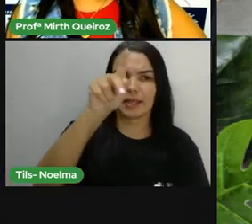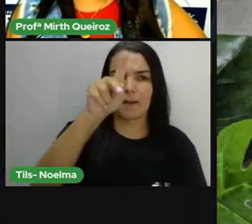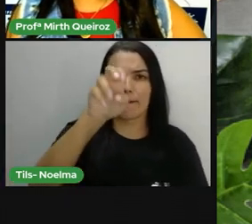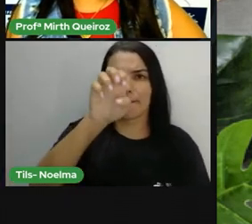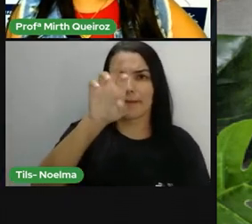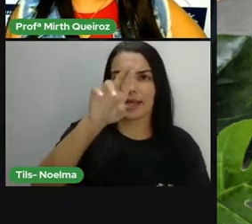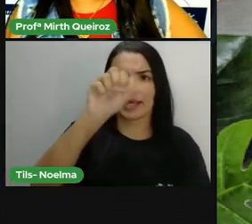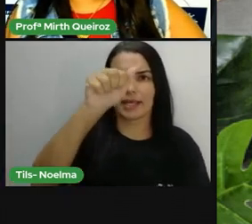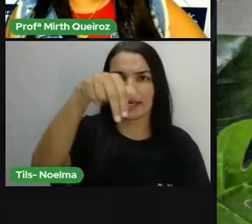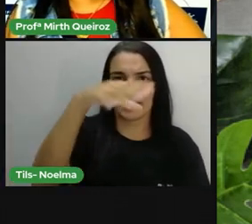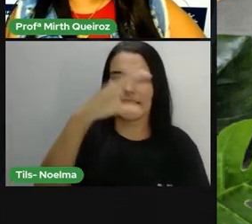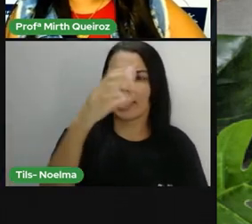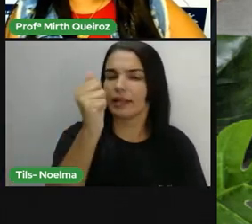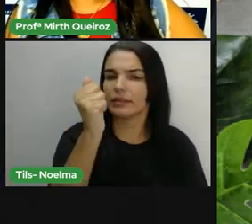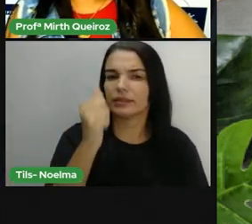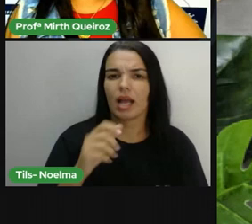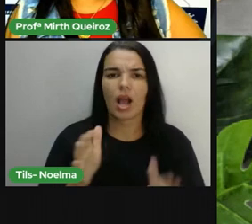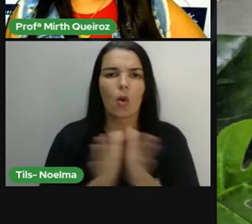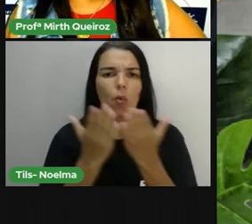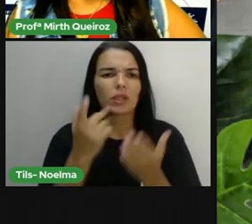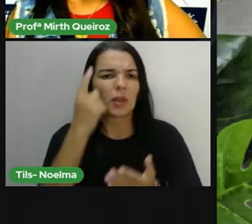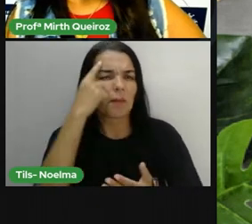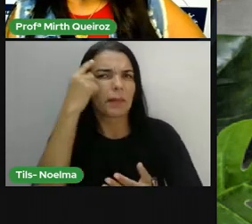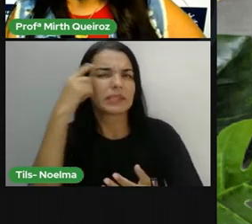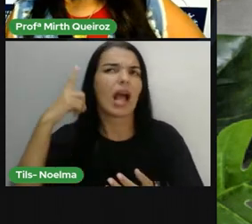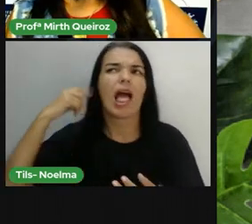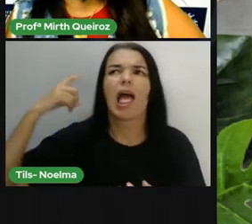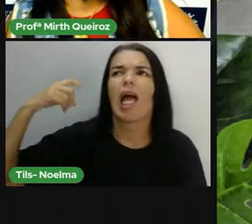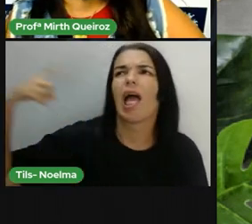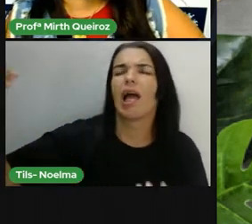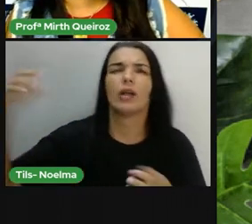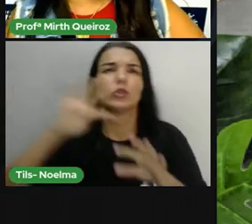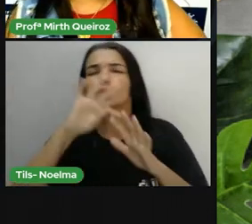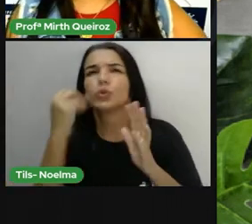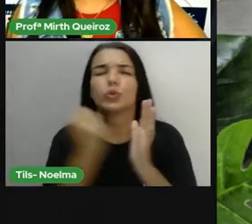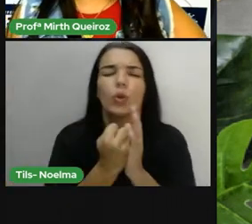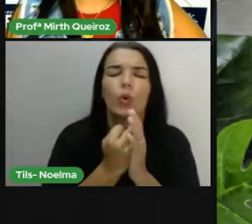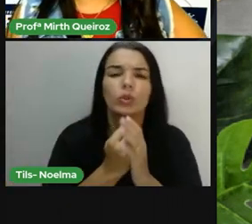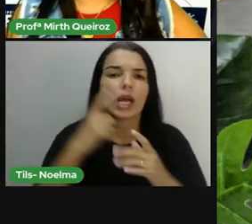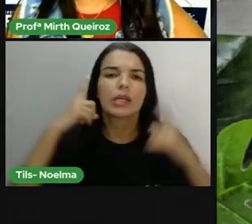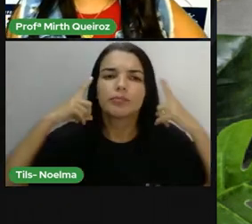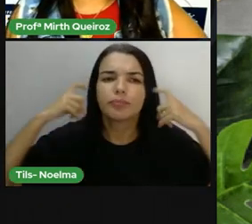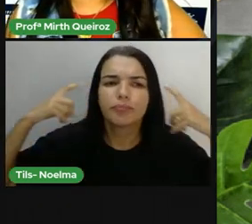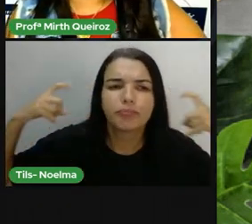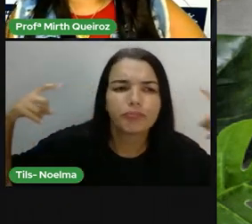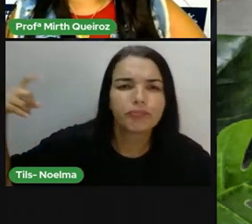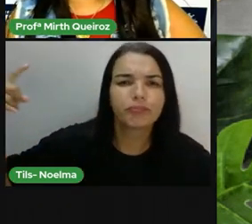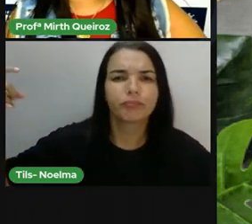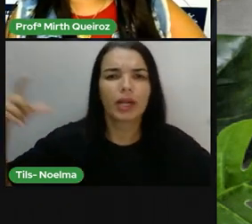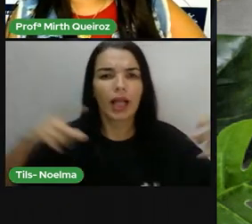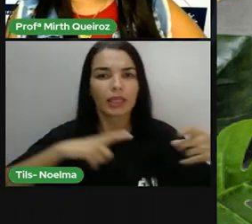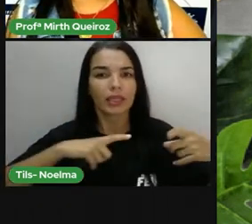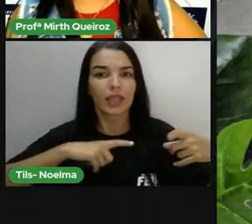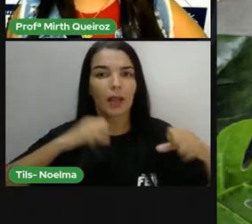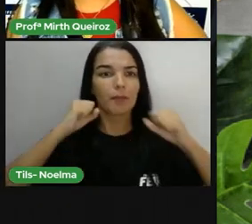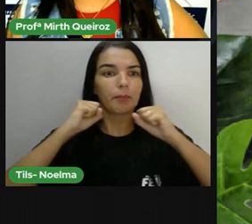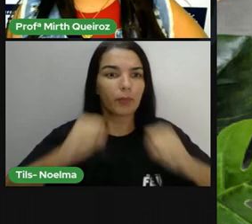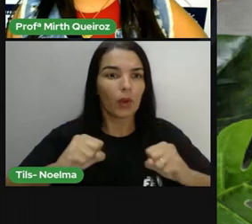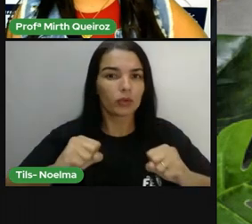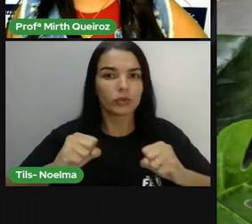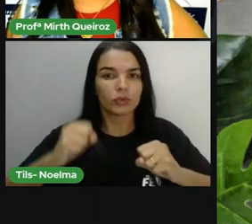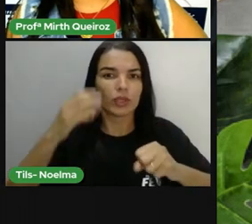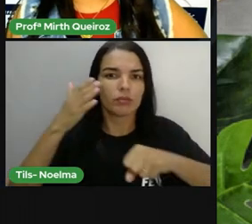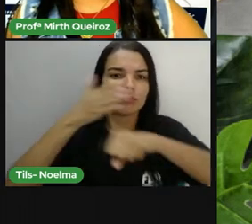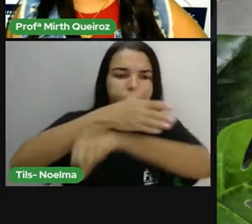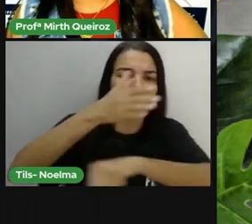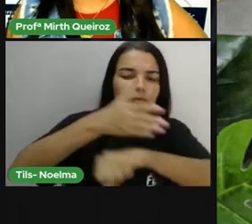as sirenas, todas as buzinas, todos os recos, recos, recos, tocarem, atira-se e... Oh,